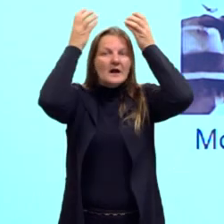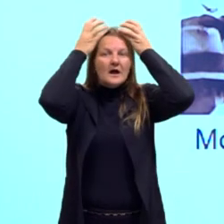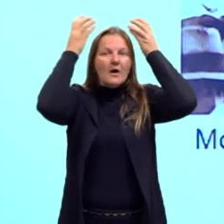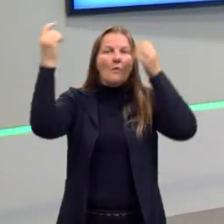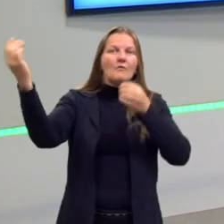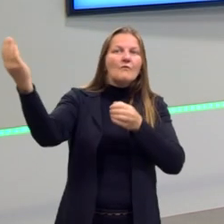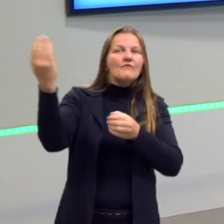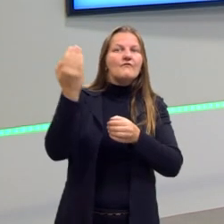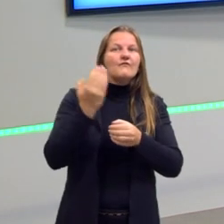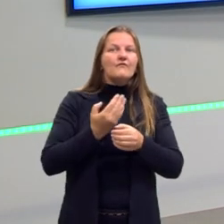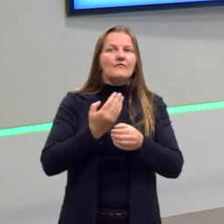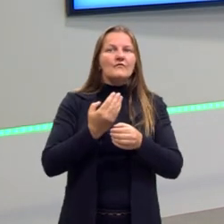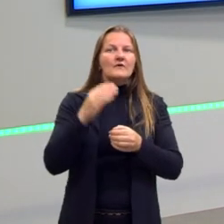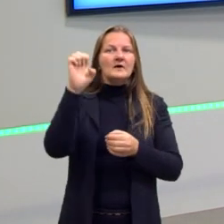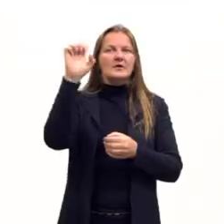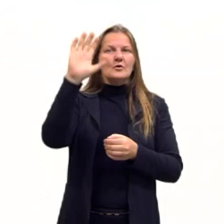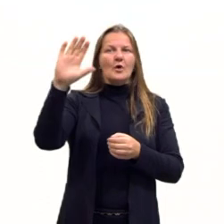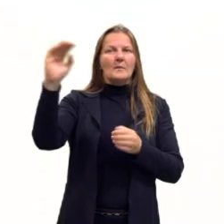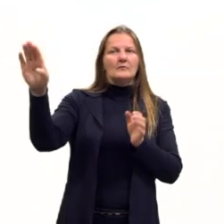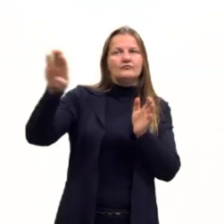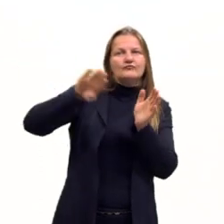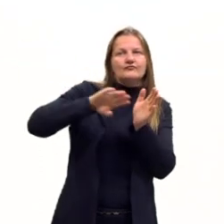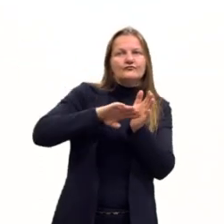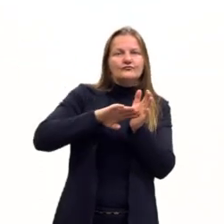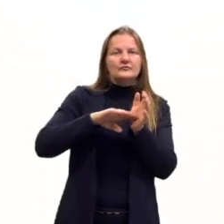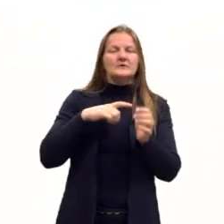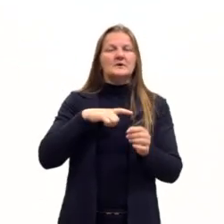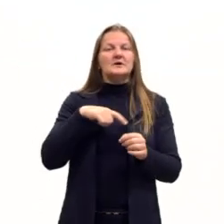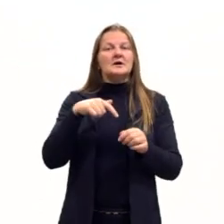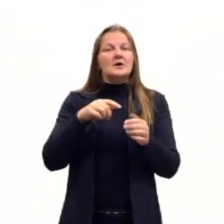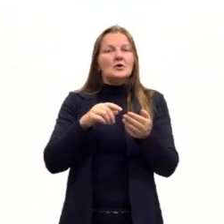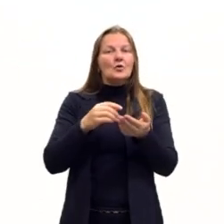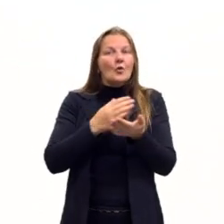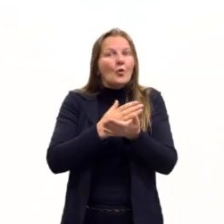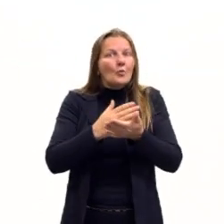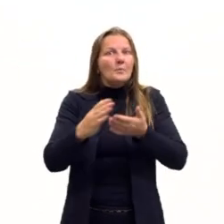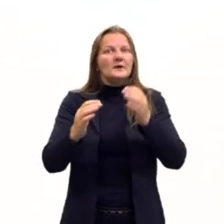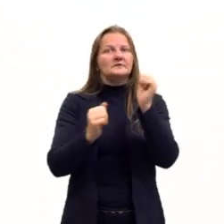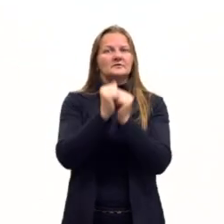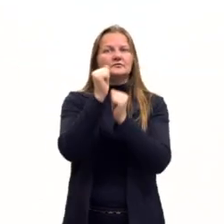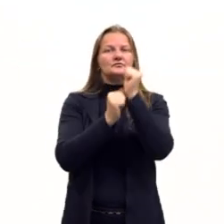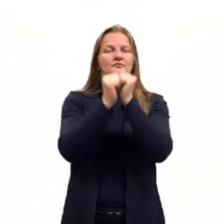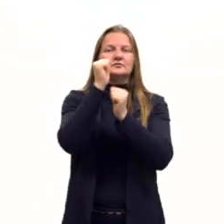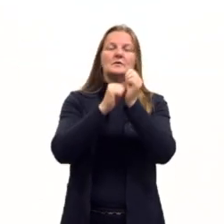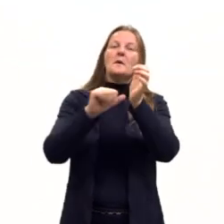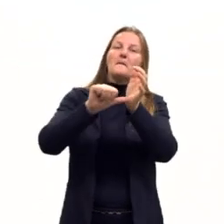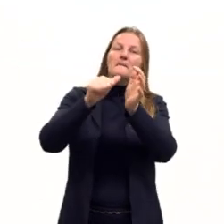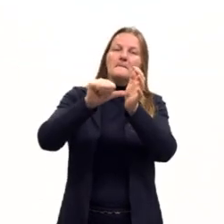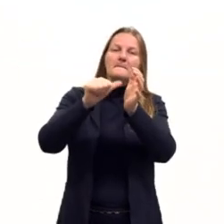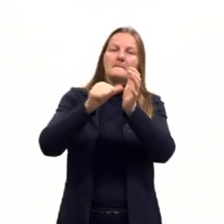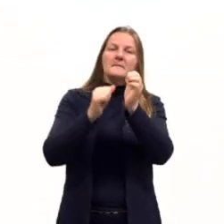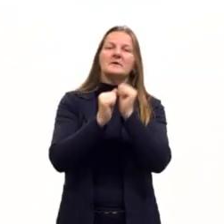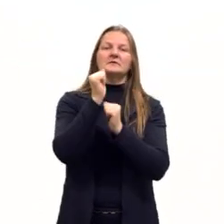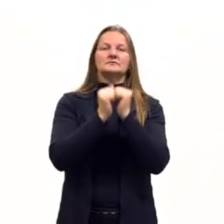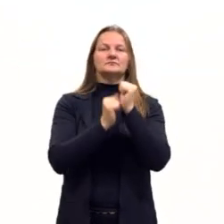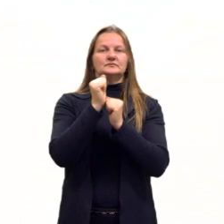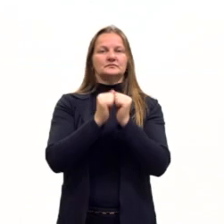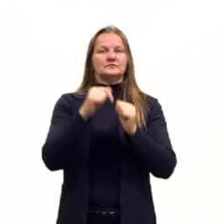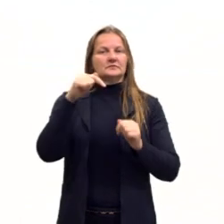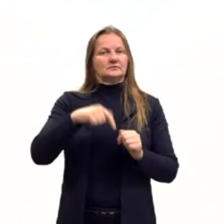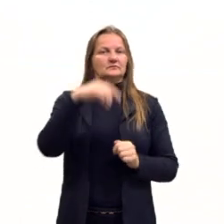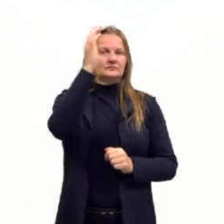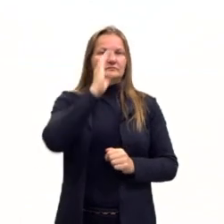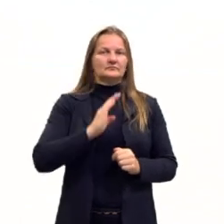precisa de alguns bens e aí não tem, então ela acaba tendo essa primeira industrialização, uma industrialização, né,